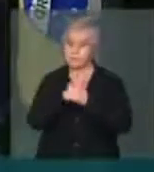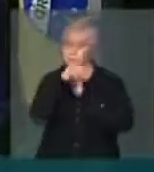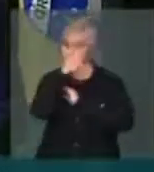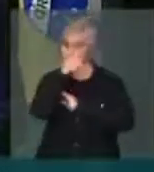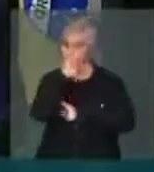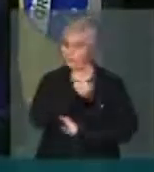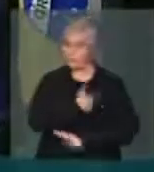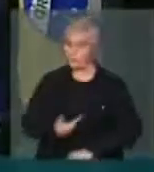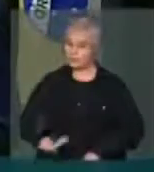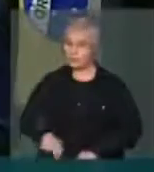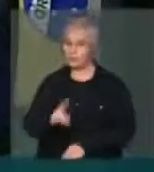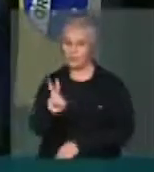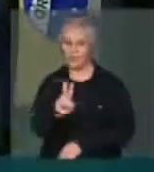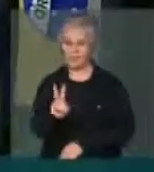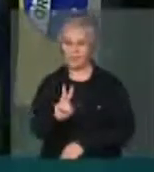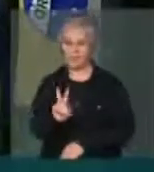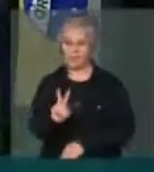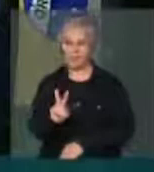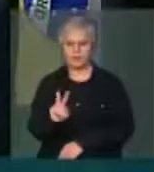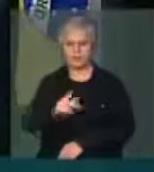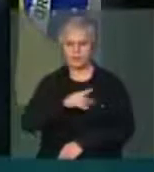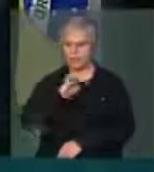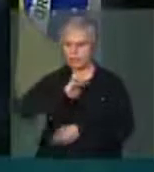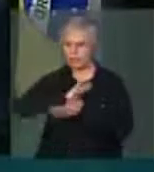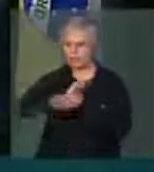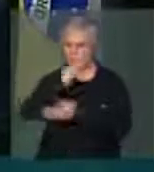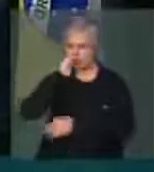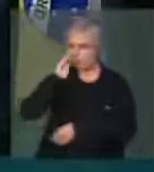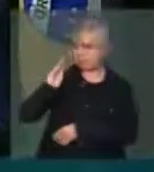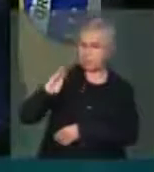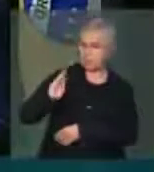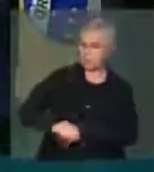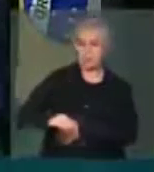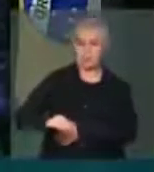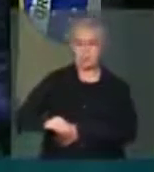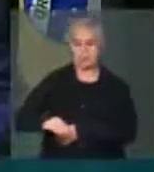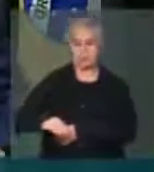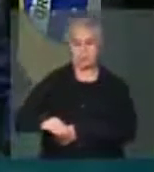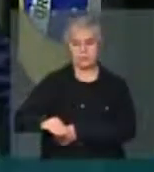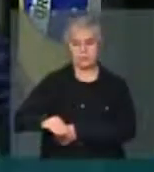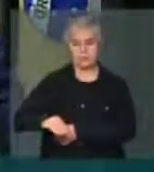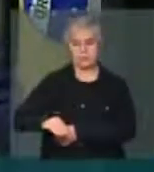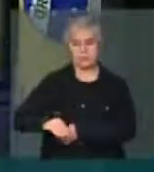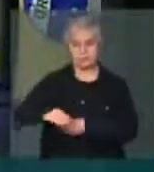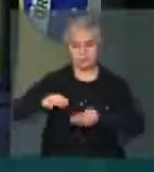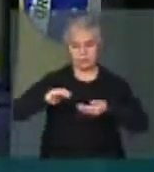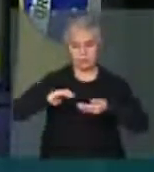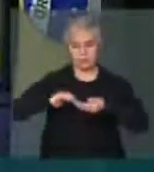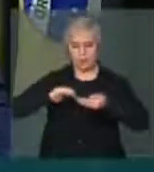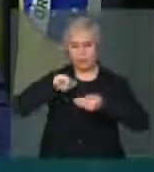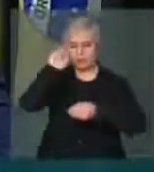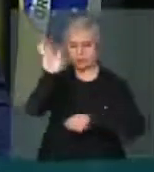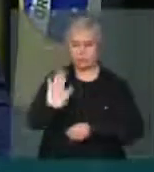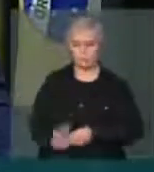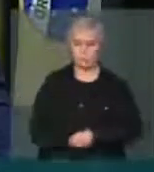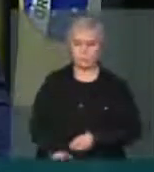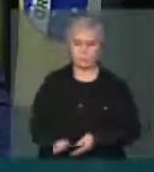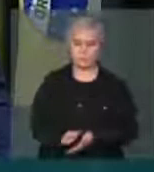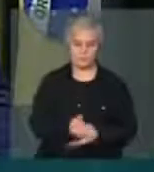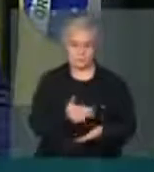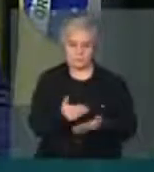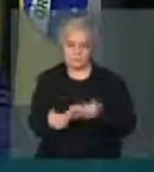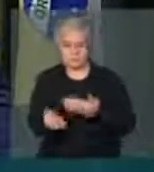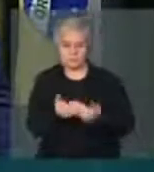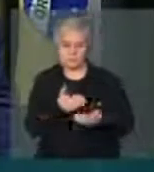governo um verdadeiro menosprezo por parte do Congresso Nacional. Seja